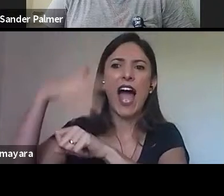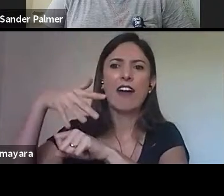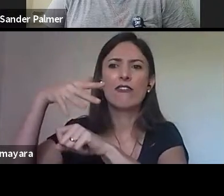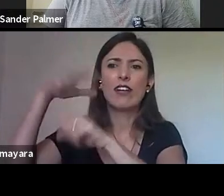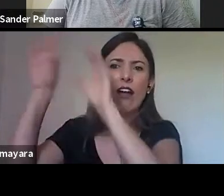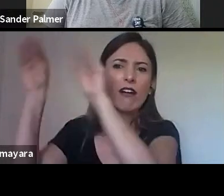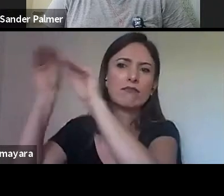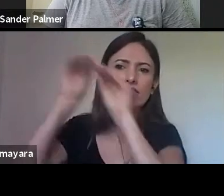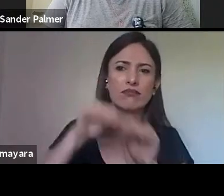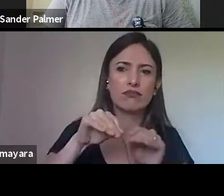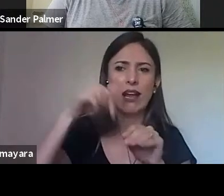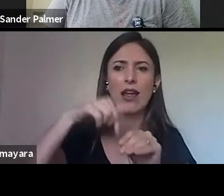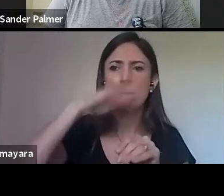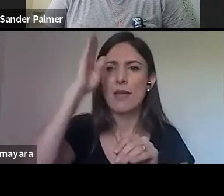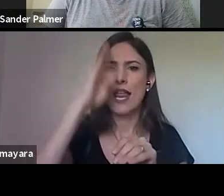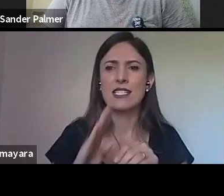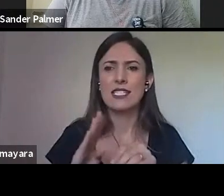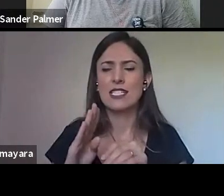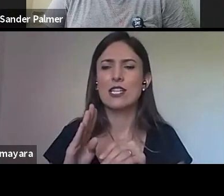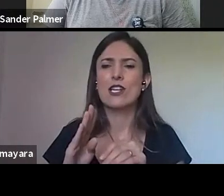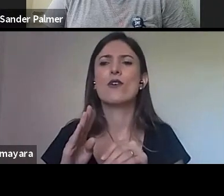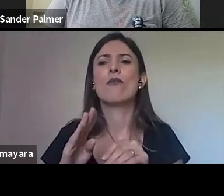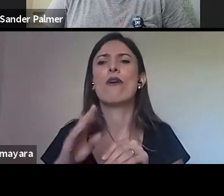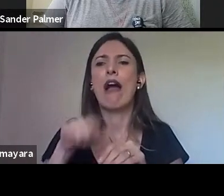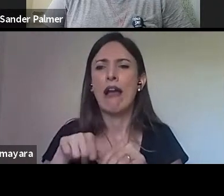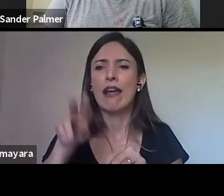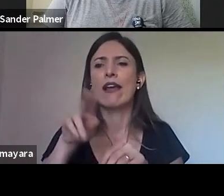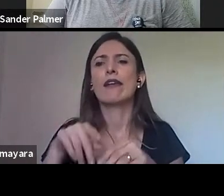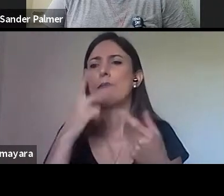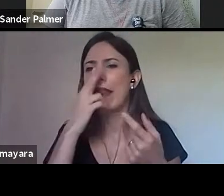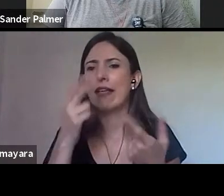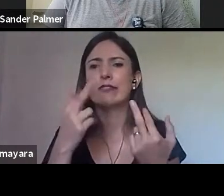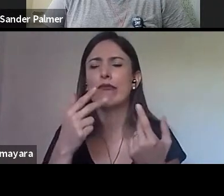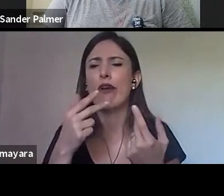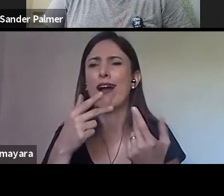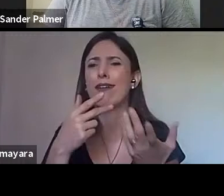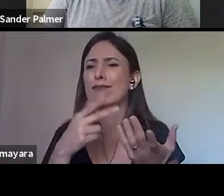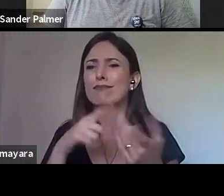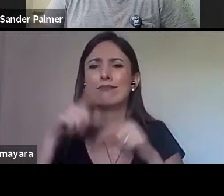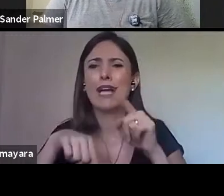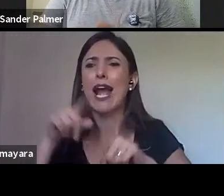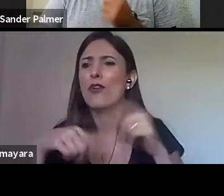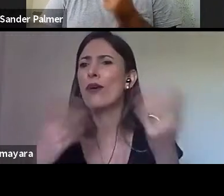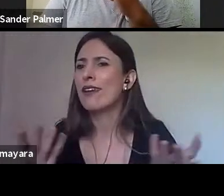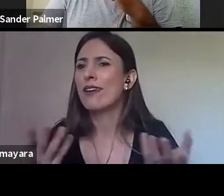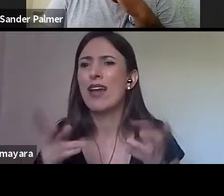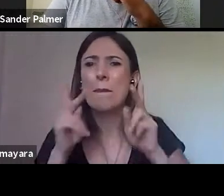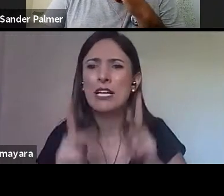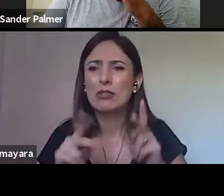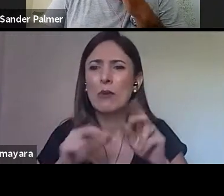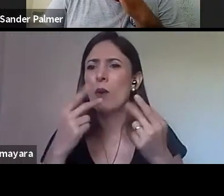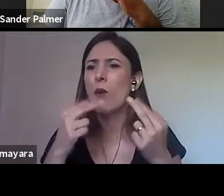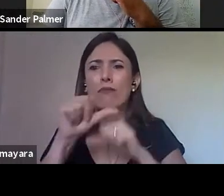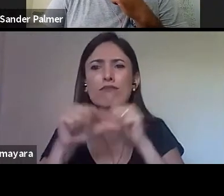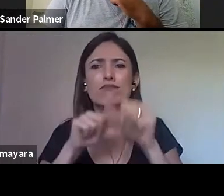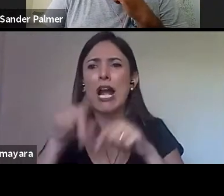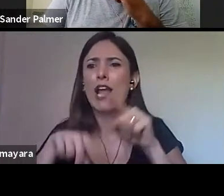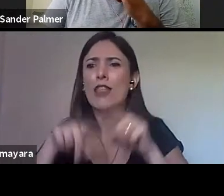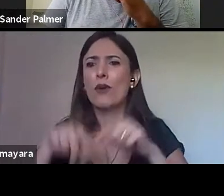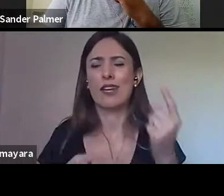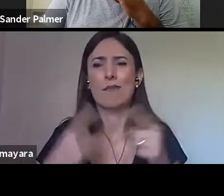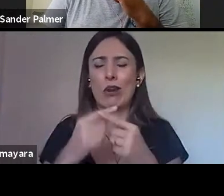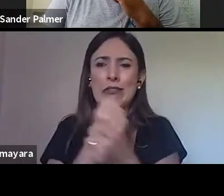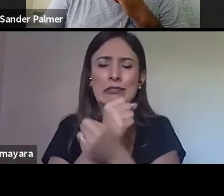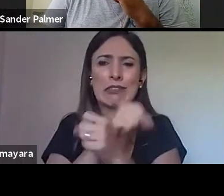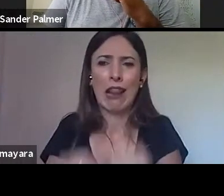mercadoria, seja também em relação aos povos originários desse território. Você acha que esse também se